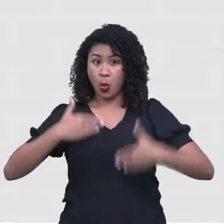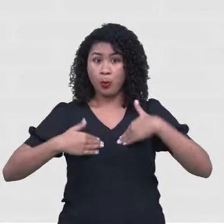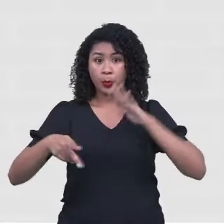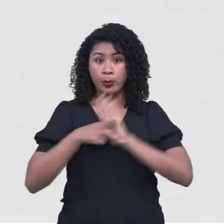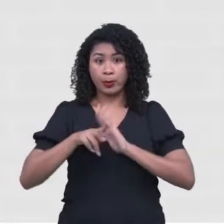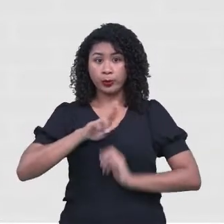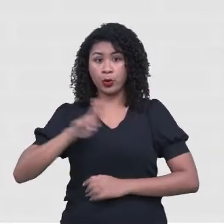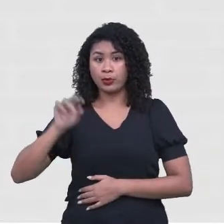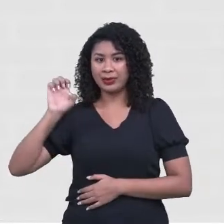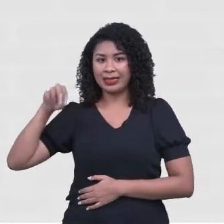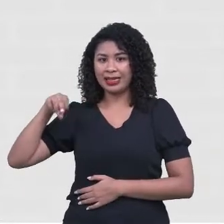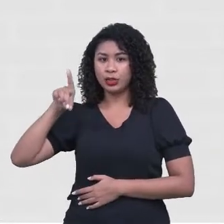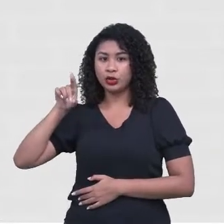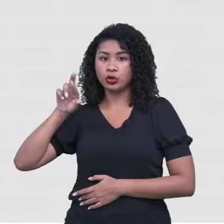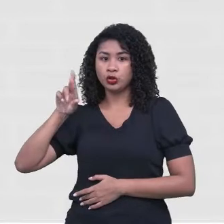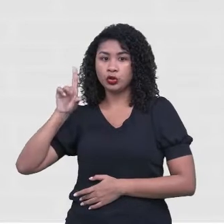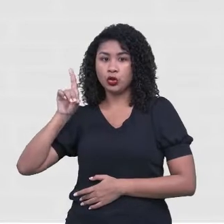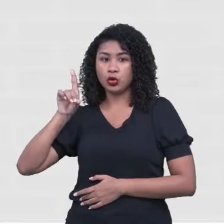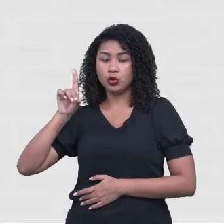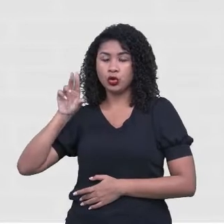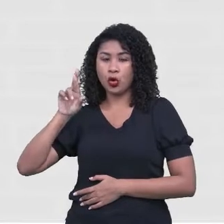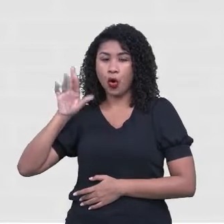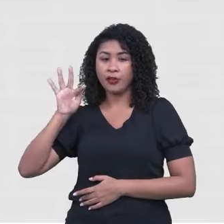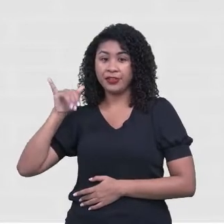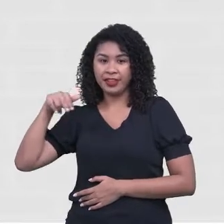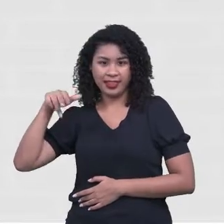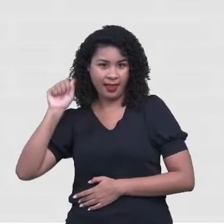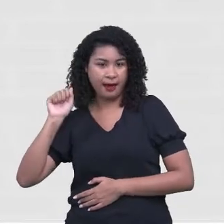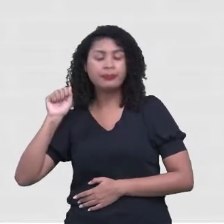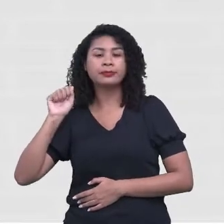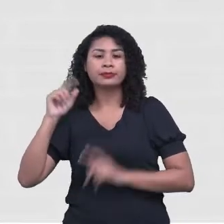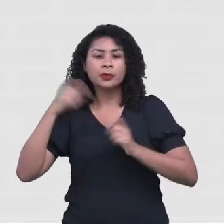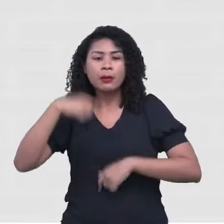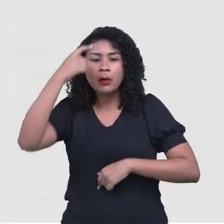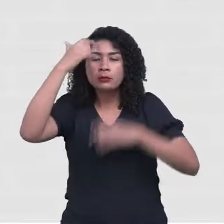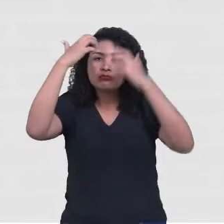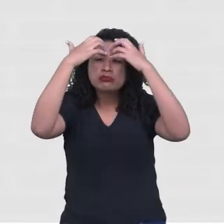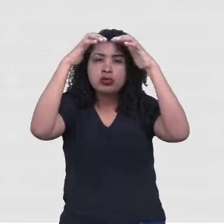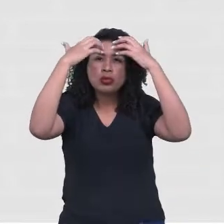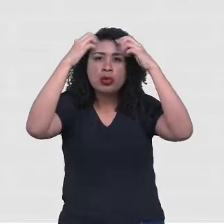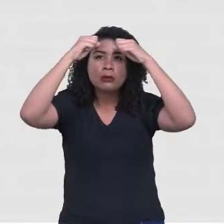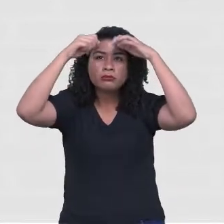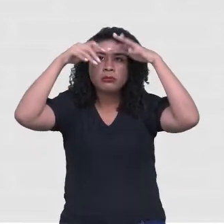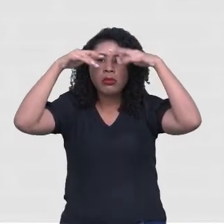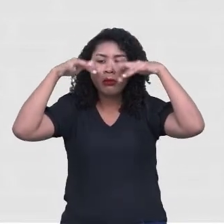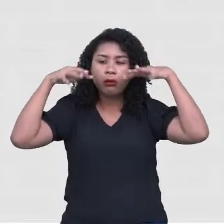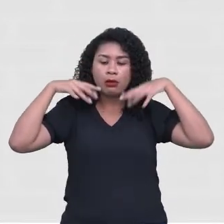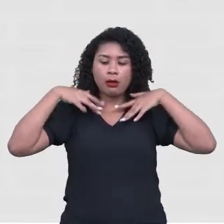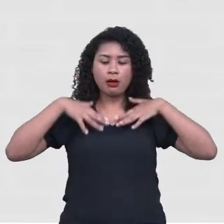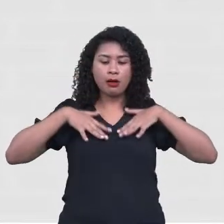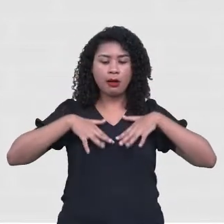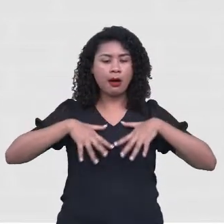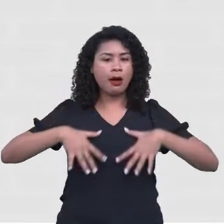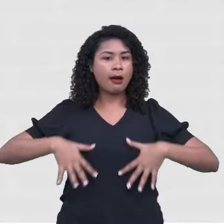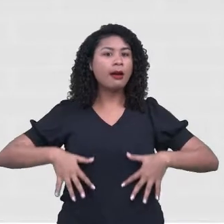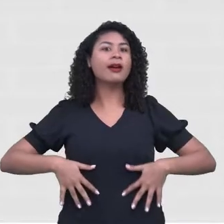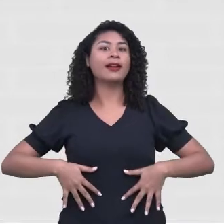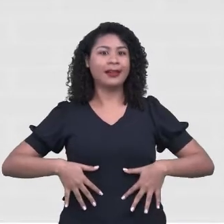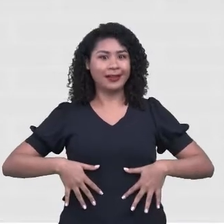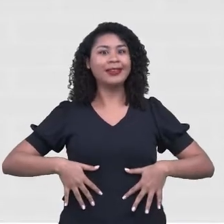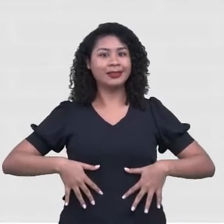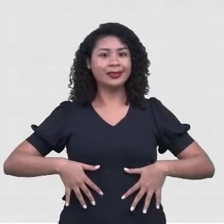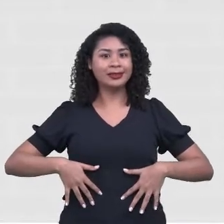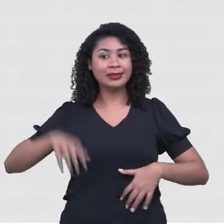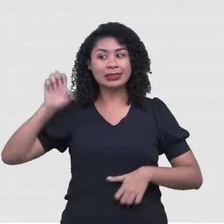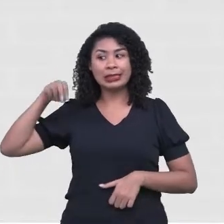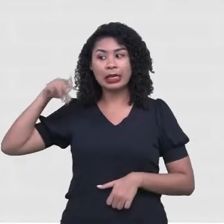pelo cérebro, durante e após a realização de uma atividade física. A liberação de endorfina, também conhecida